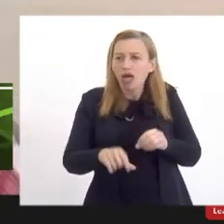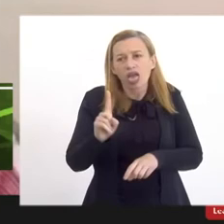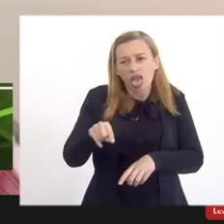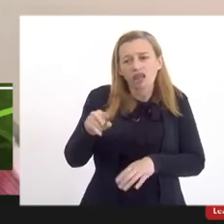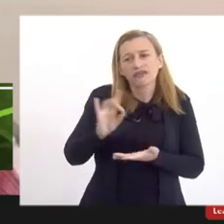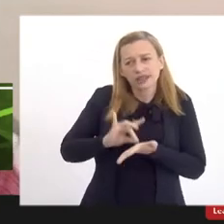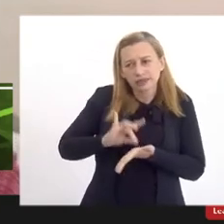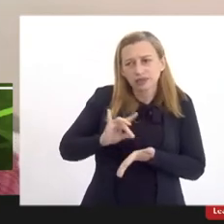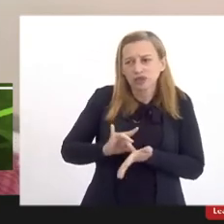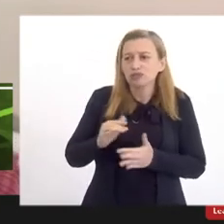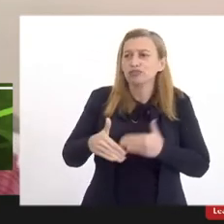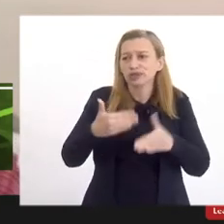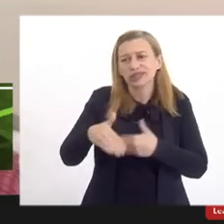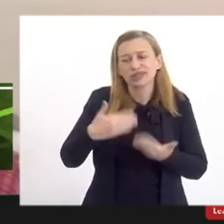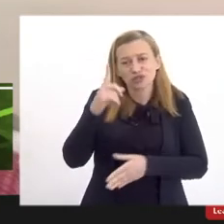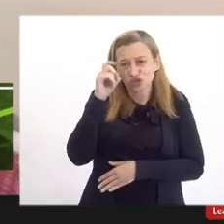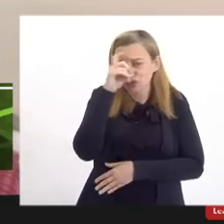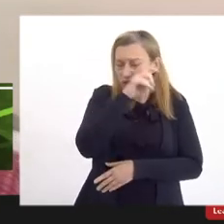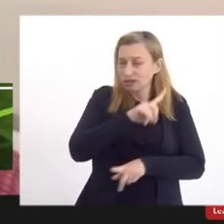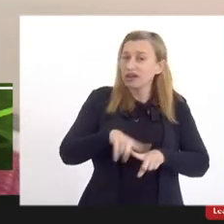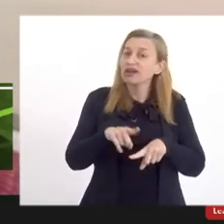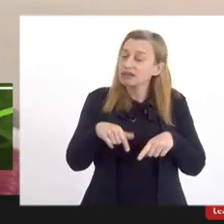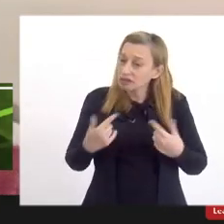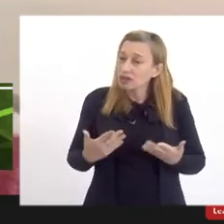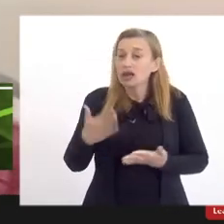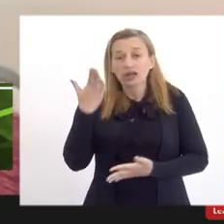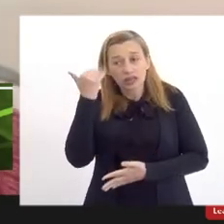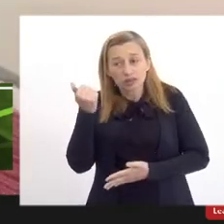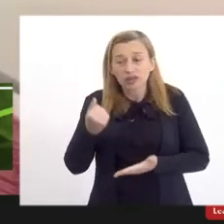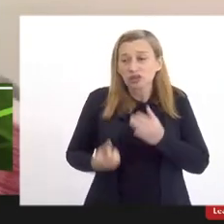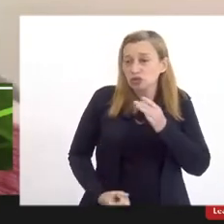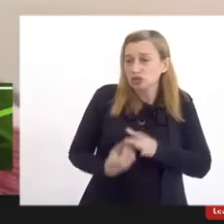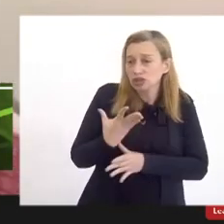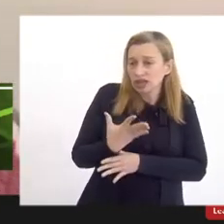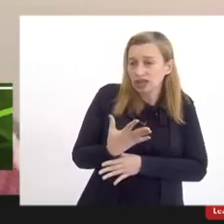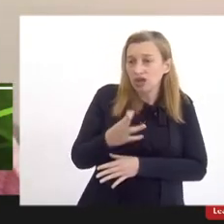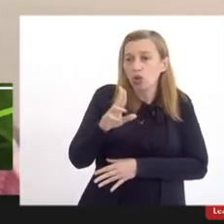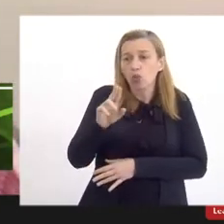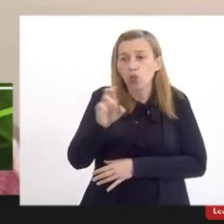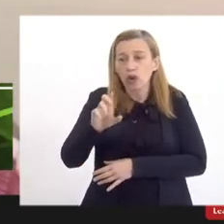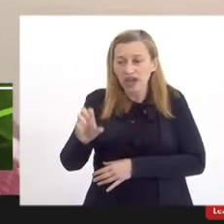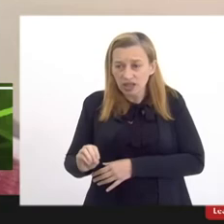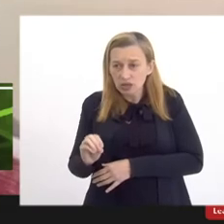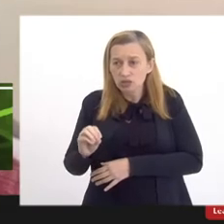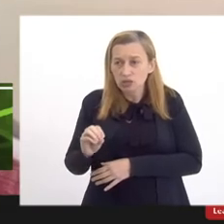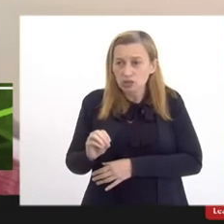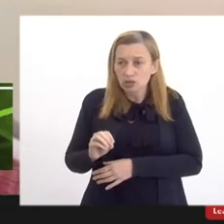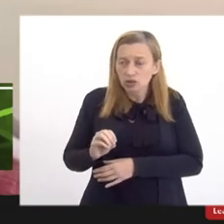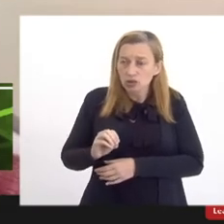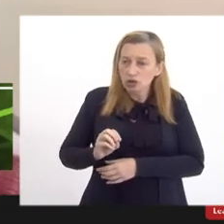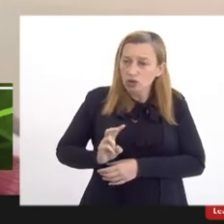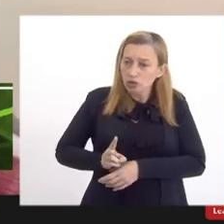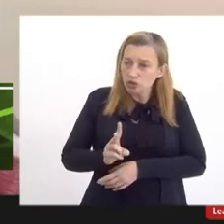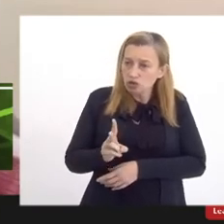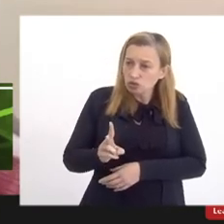difícil de se manter. E a gente sabe que desde a sua criação a UESO se mantém aqui